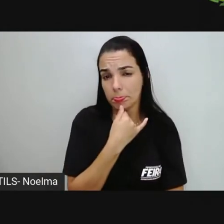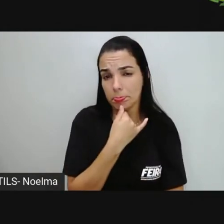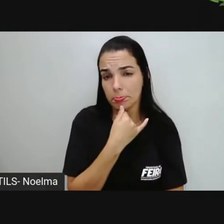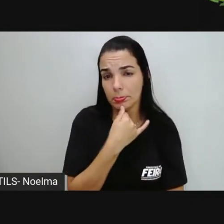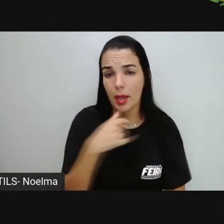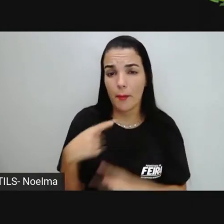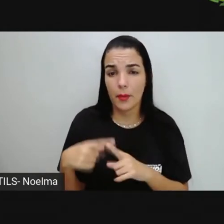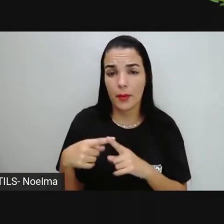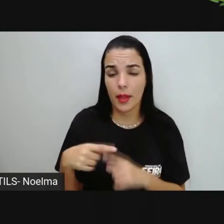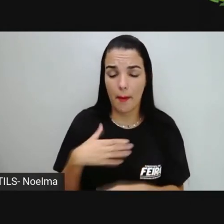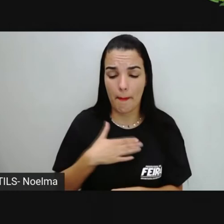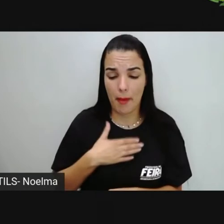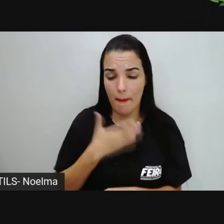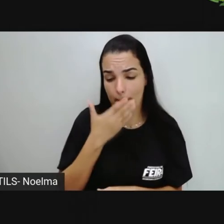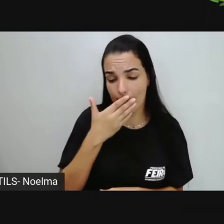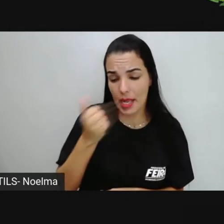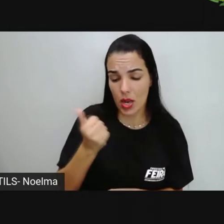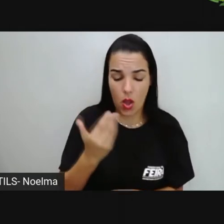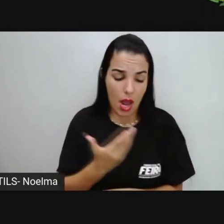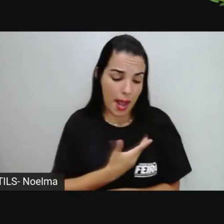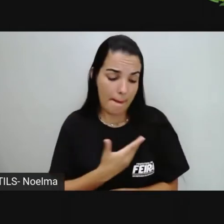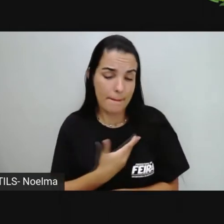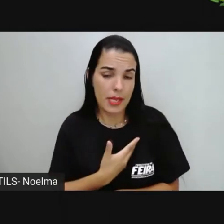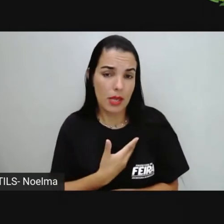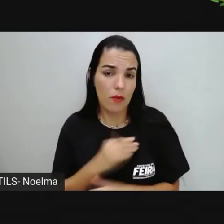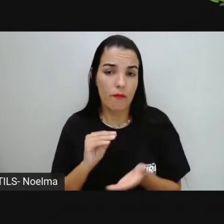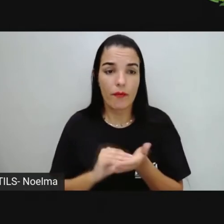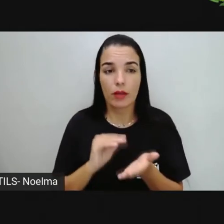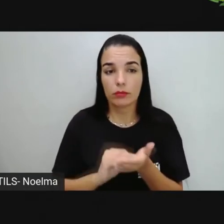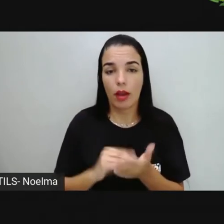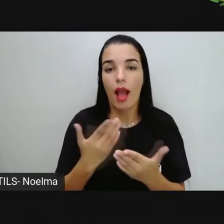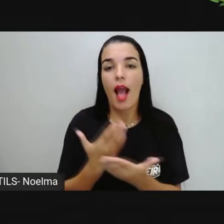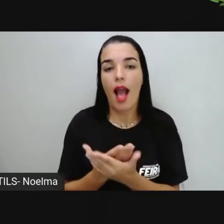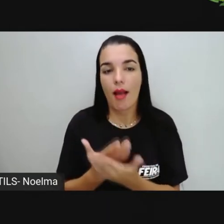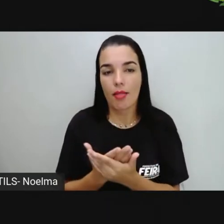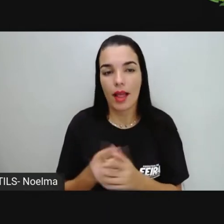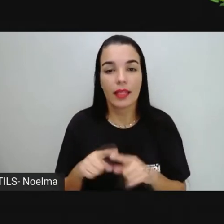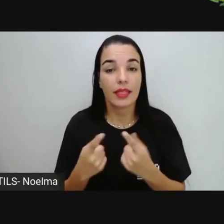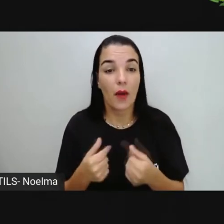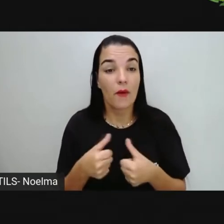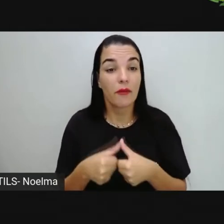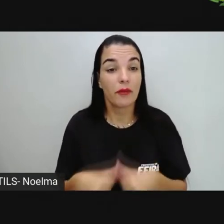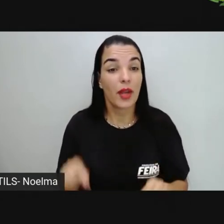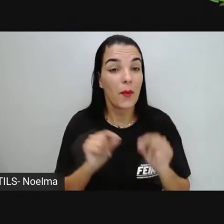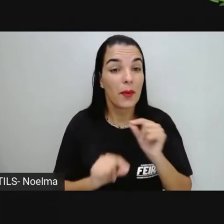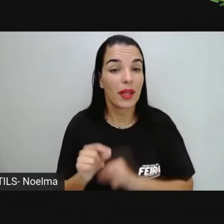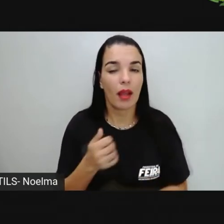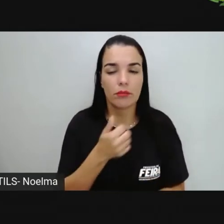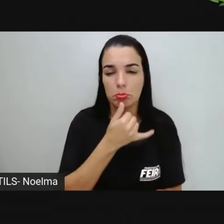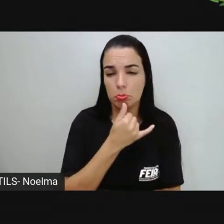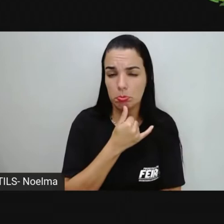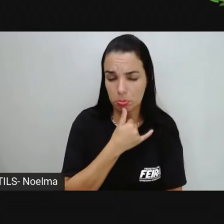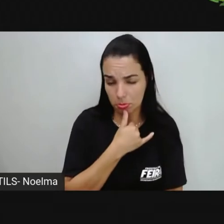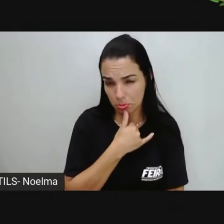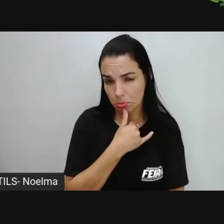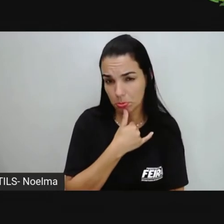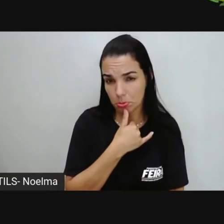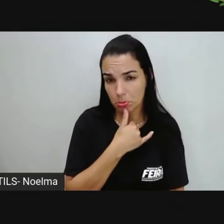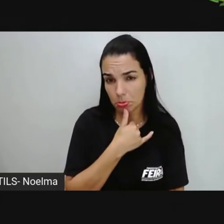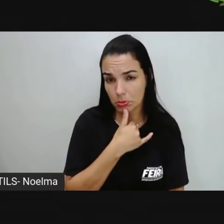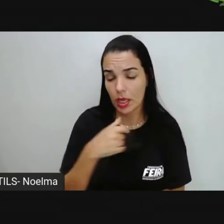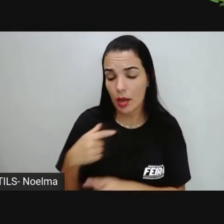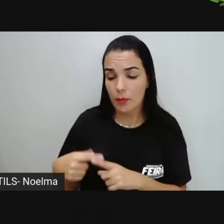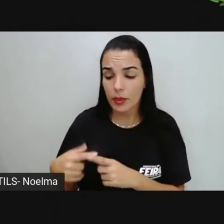triste. E vocês, como se sentiriam? A gente se sentir triste, né? é um amiguinho que a gente costuma interagir,